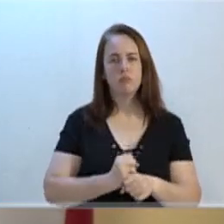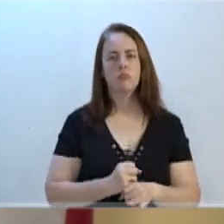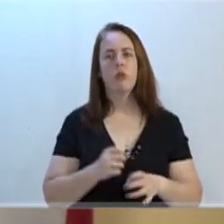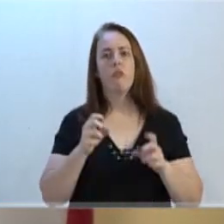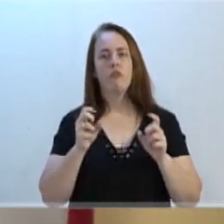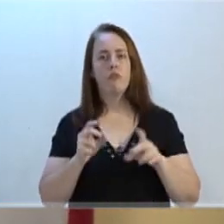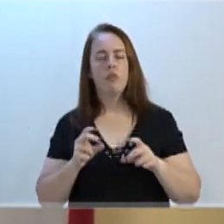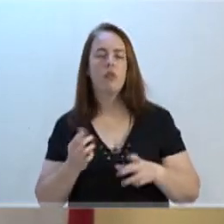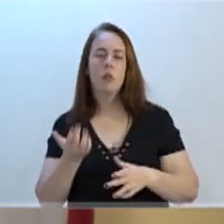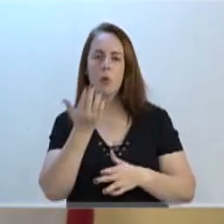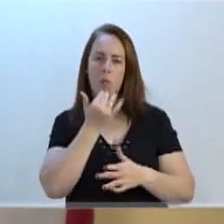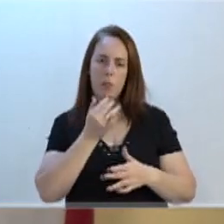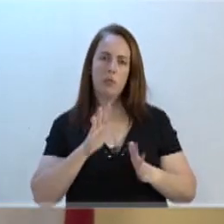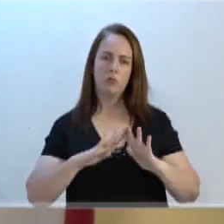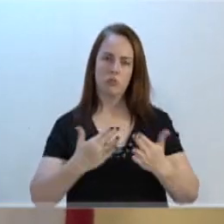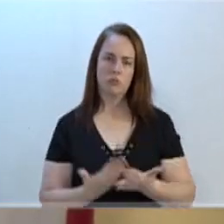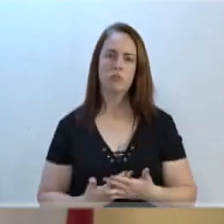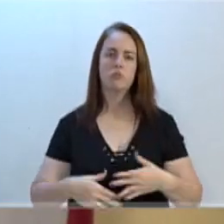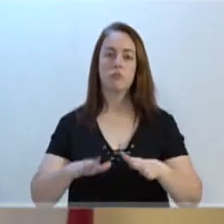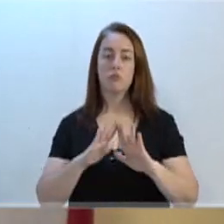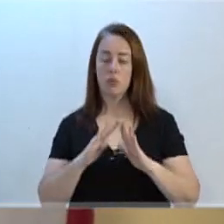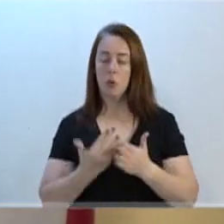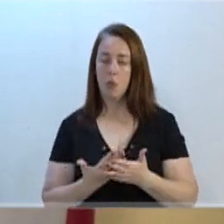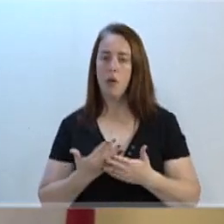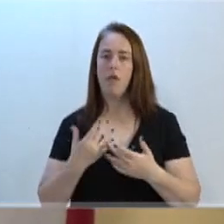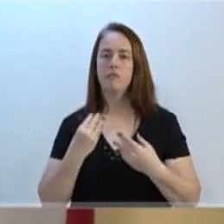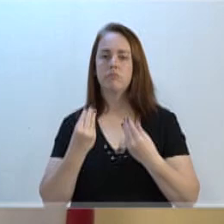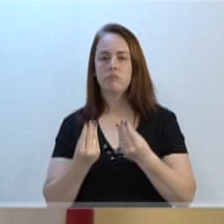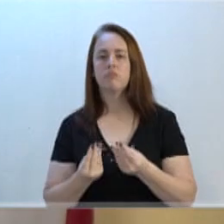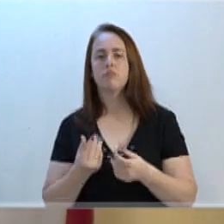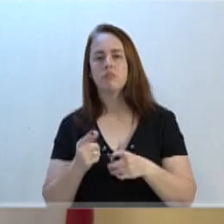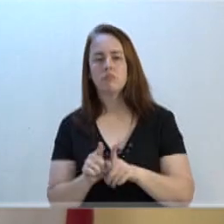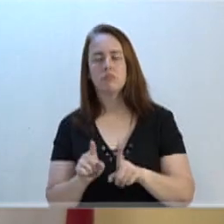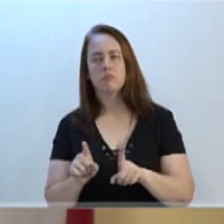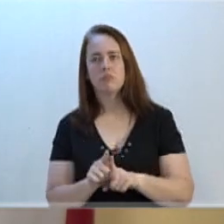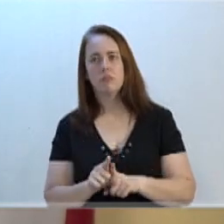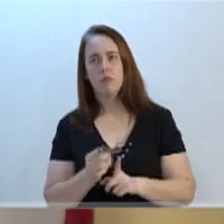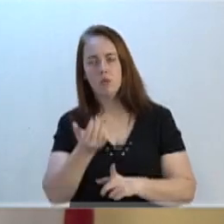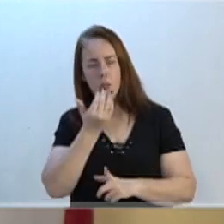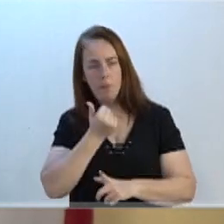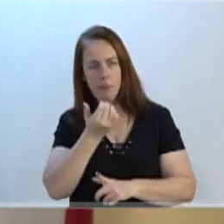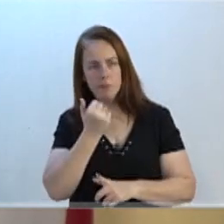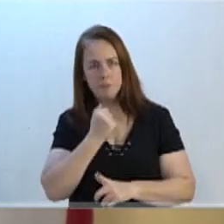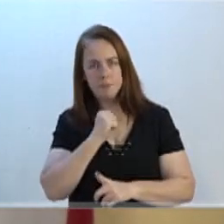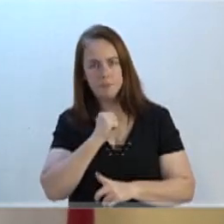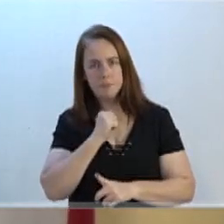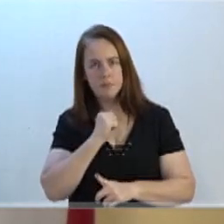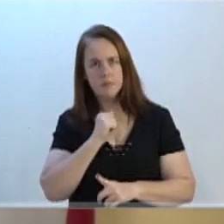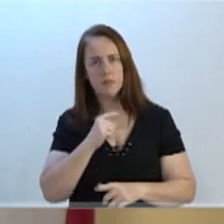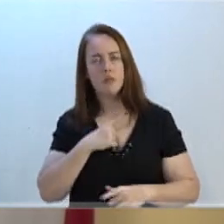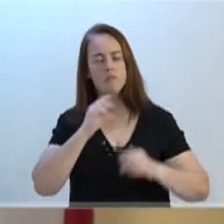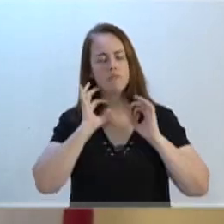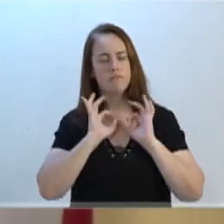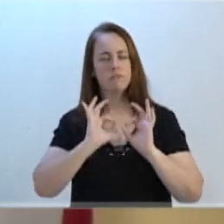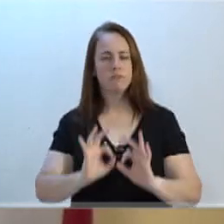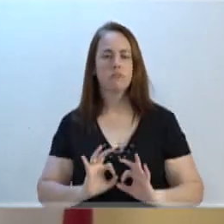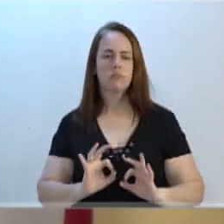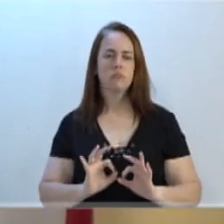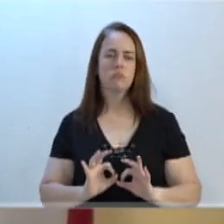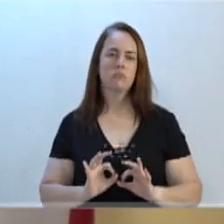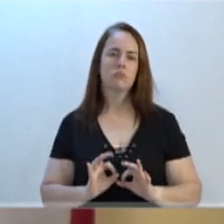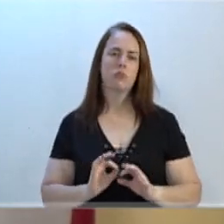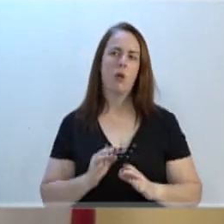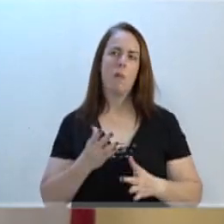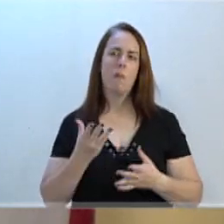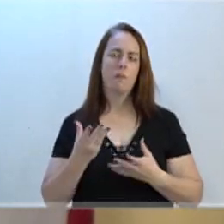vender a merenda escolar, e essa merenda, esse alimento, senhores vereadores, com certeza vai ter